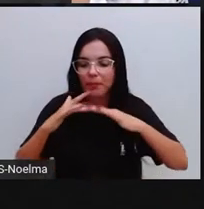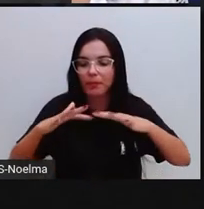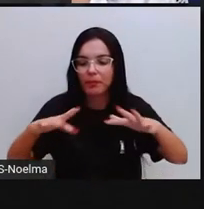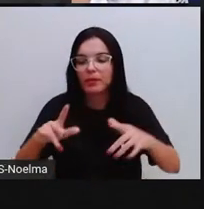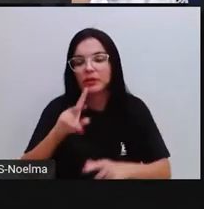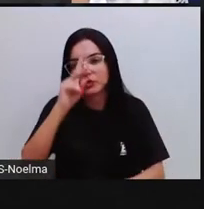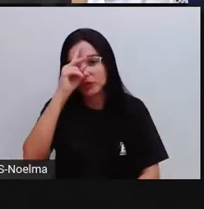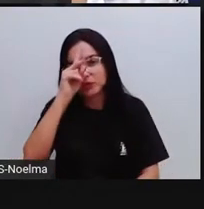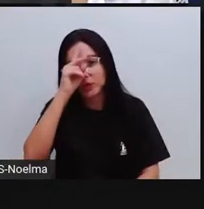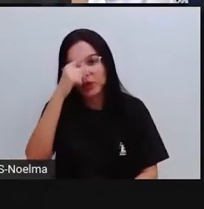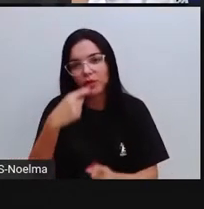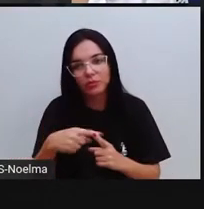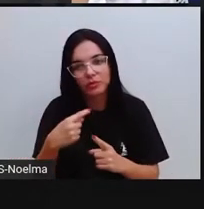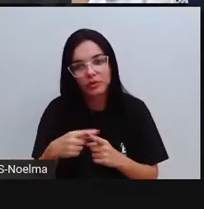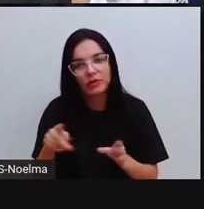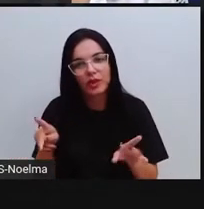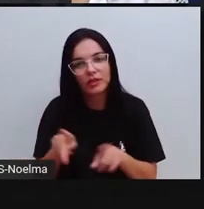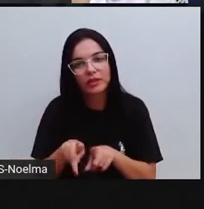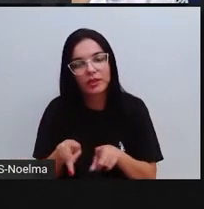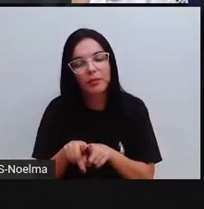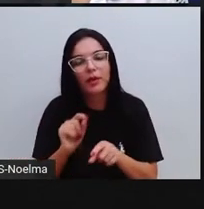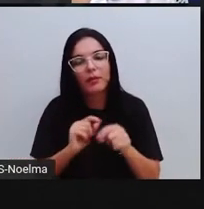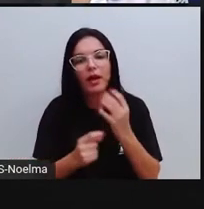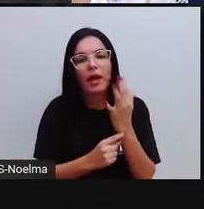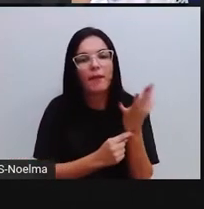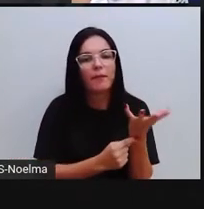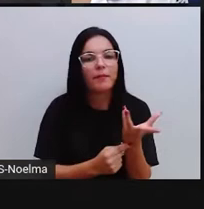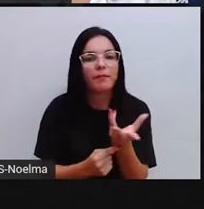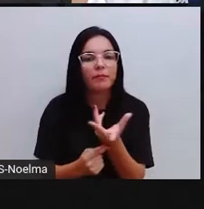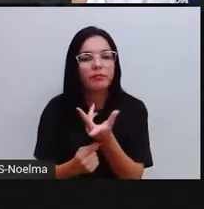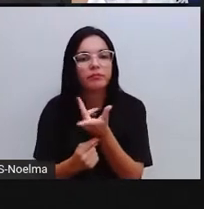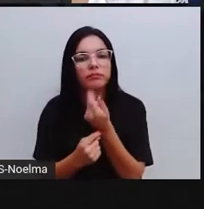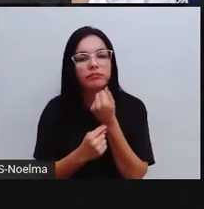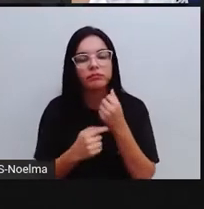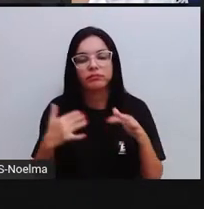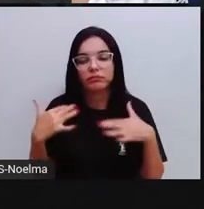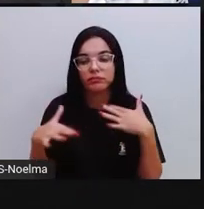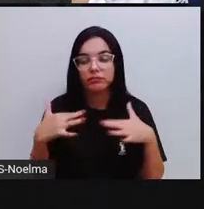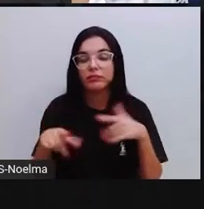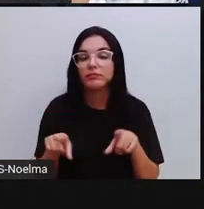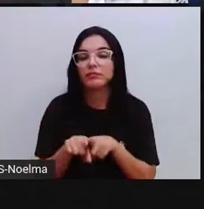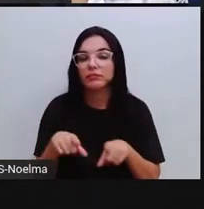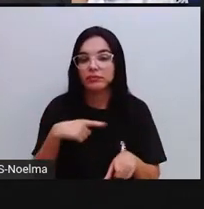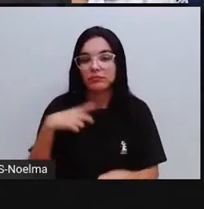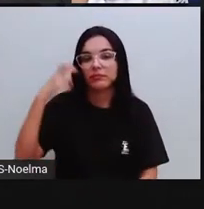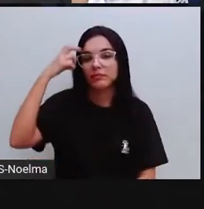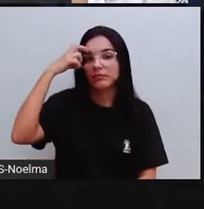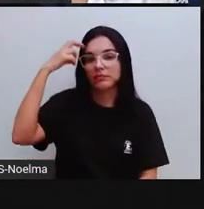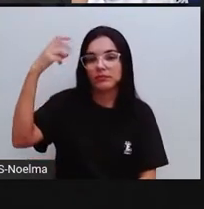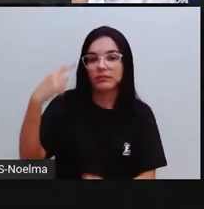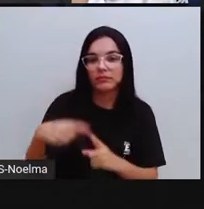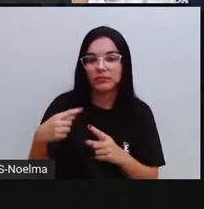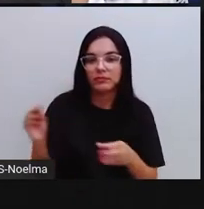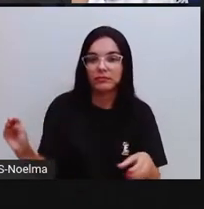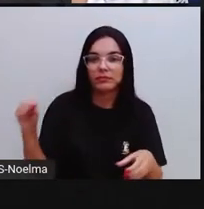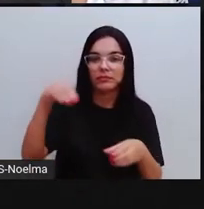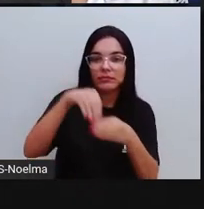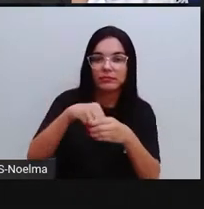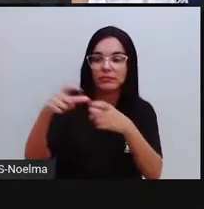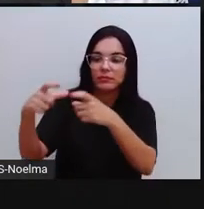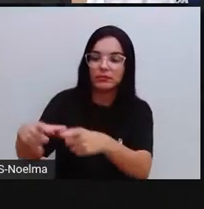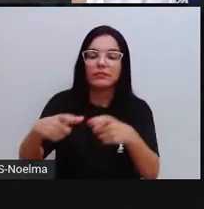toda essa manifestação artística, ela também é cultural, ela faz parte da cultura local,